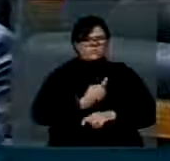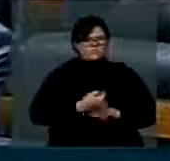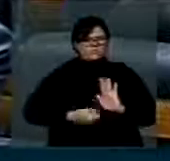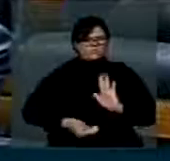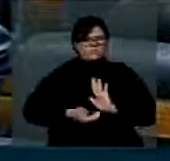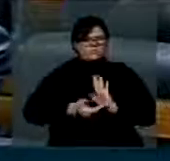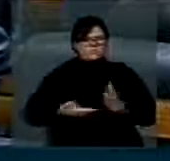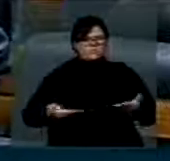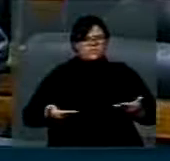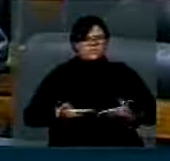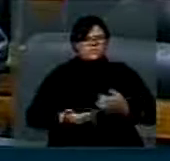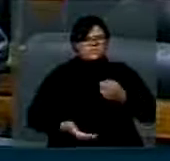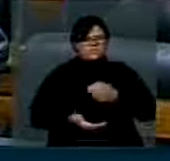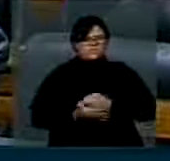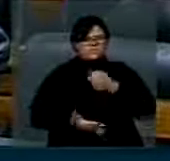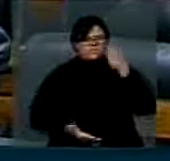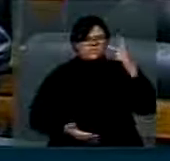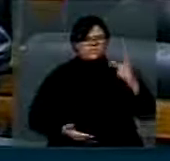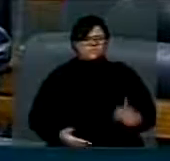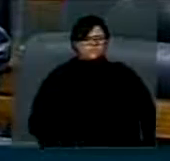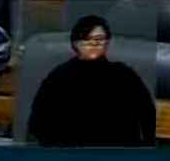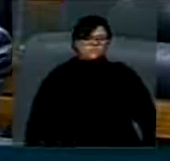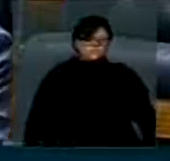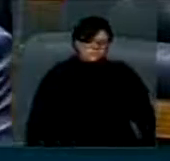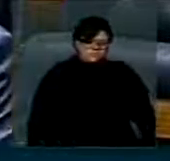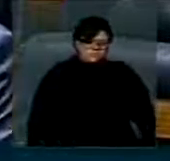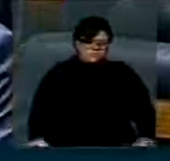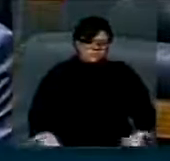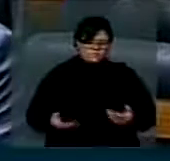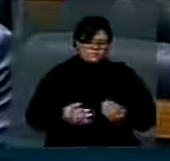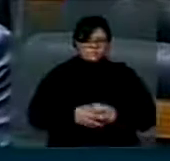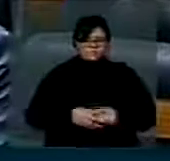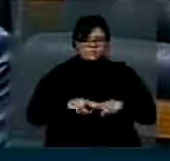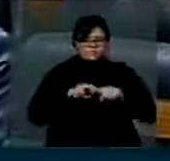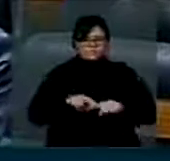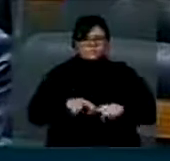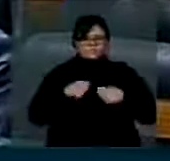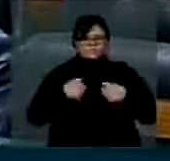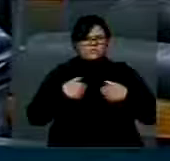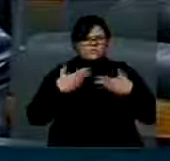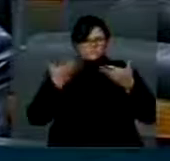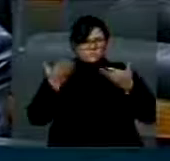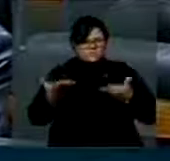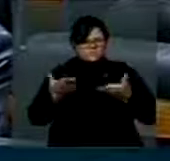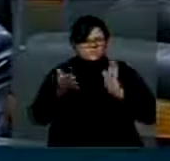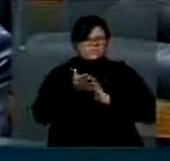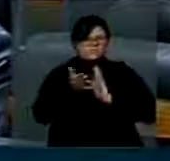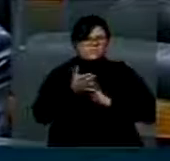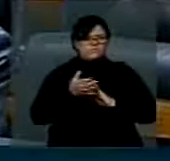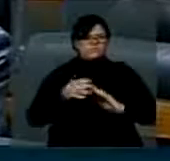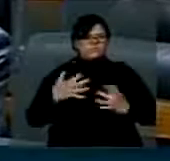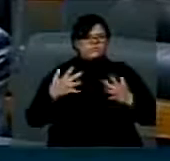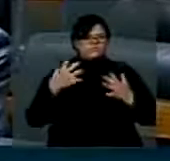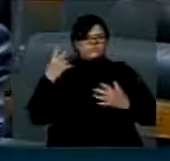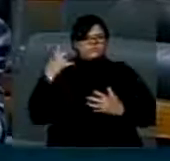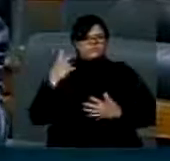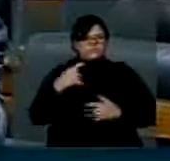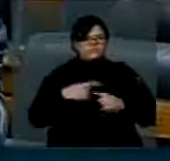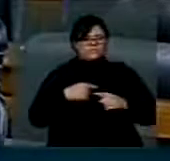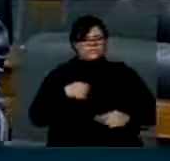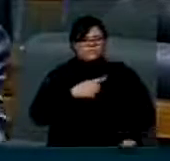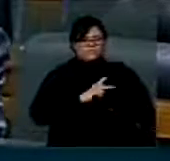Deputados hoje cumpre o seu dever eu quero, portanto, aqui render as minhas homenagens à V. Exª como Presidente da Comissão